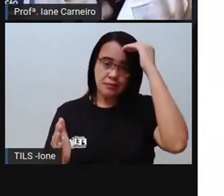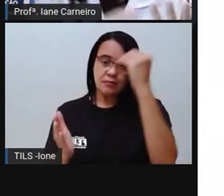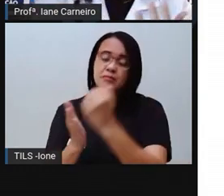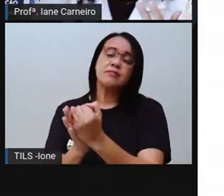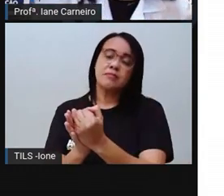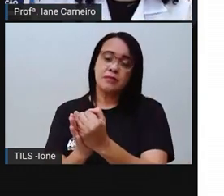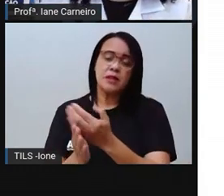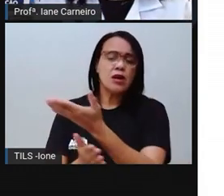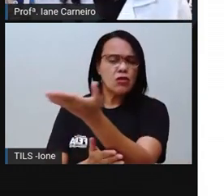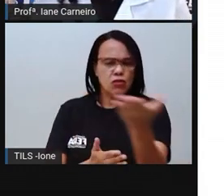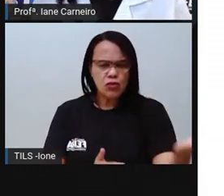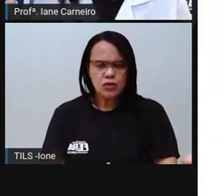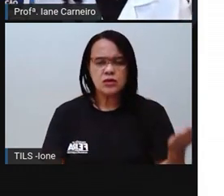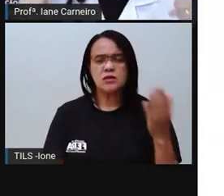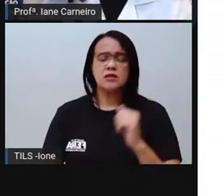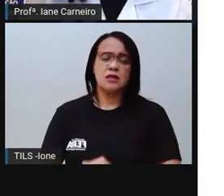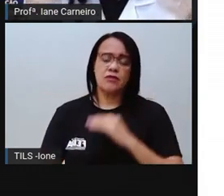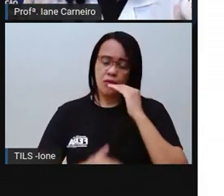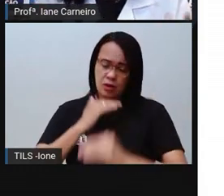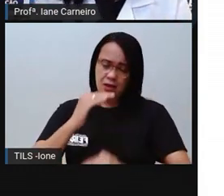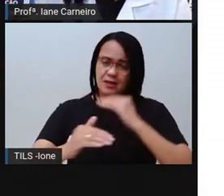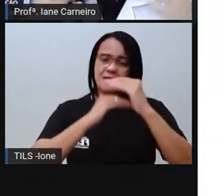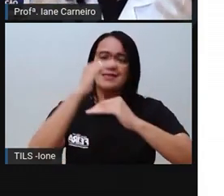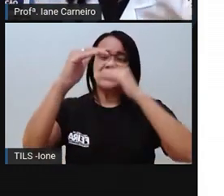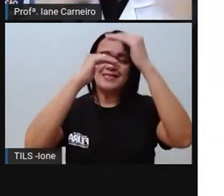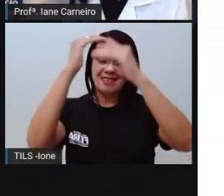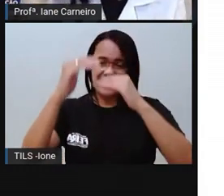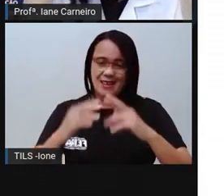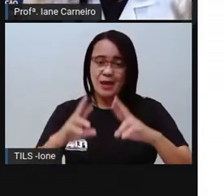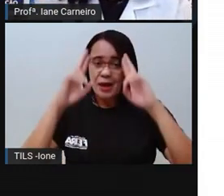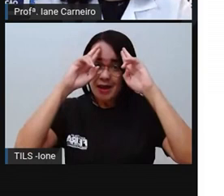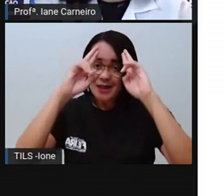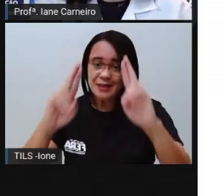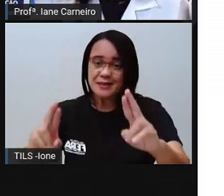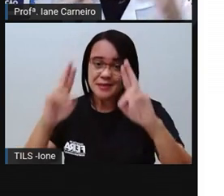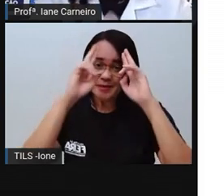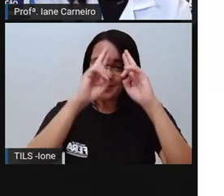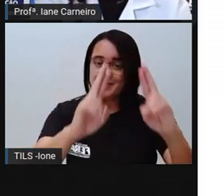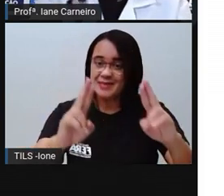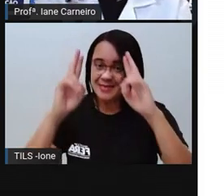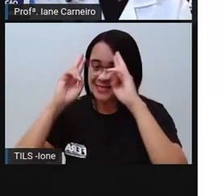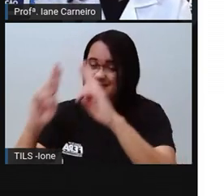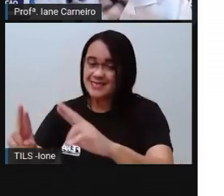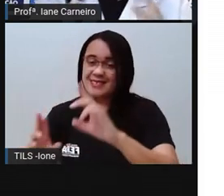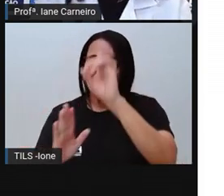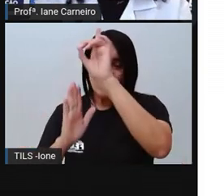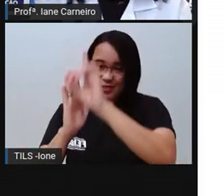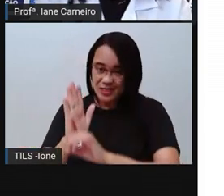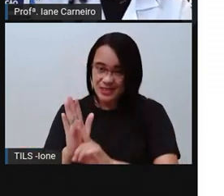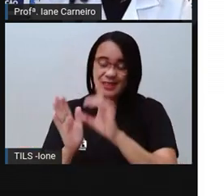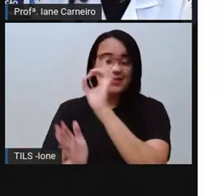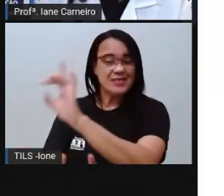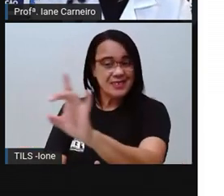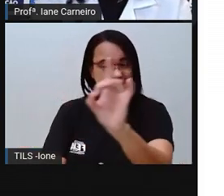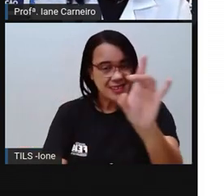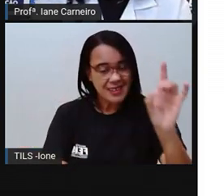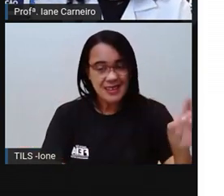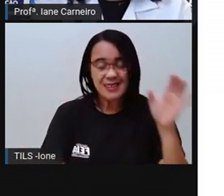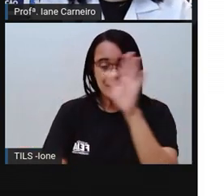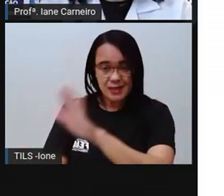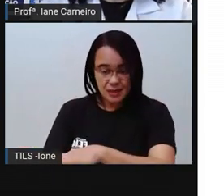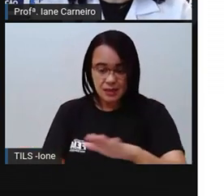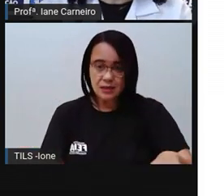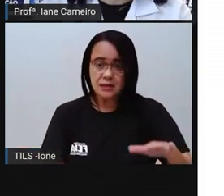muito mais respeitosa, né, principalmente respeitando os direitos das crianças. Então é muito importante, certo?